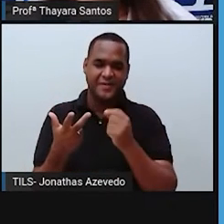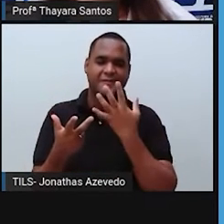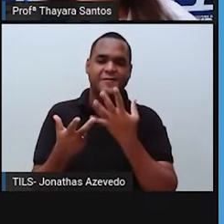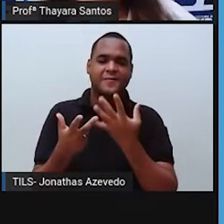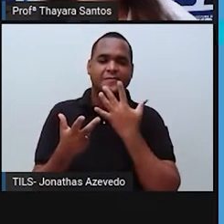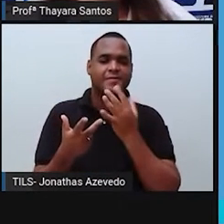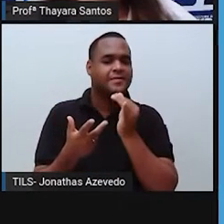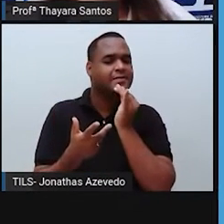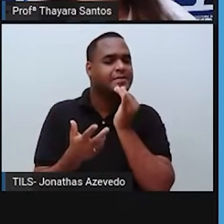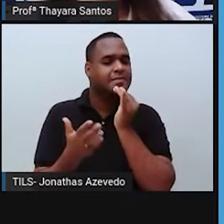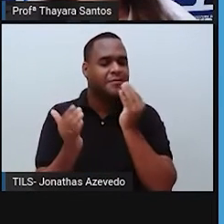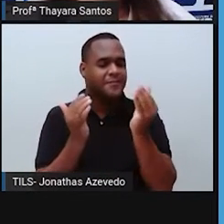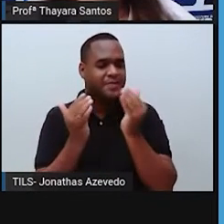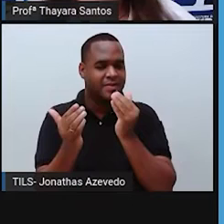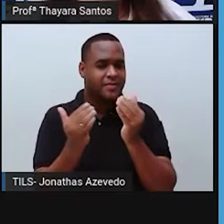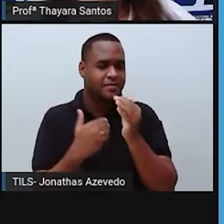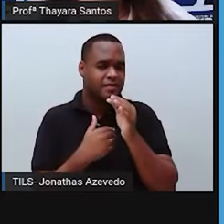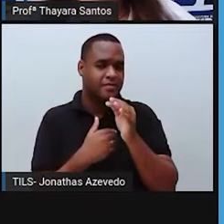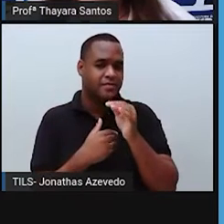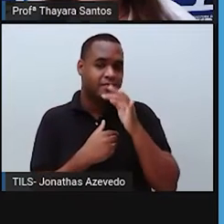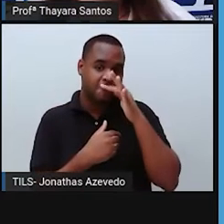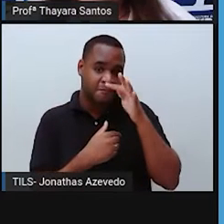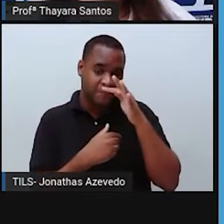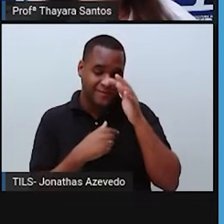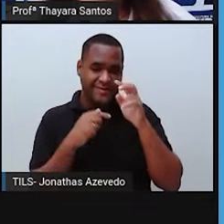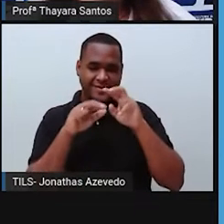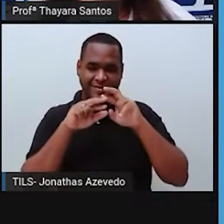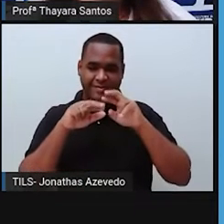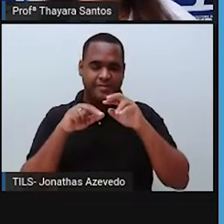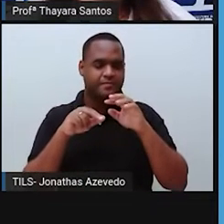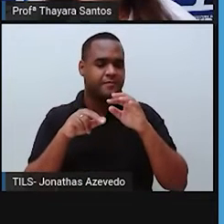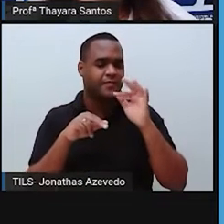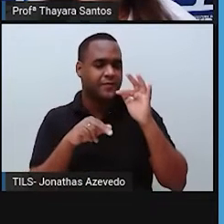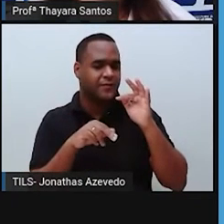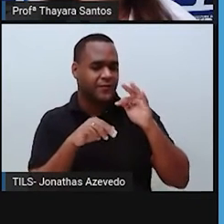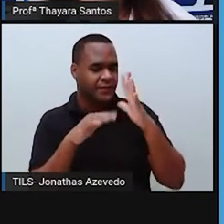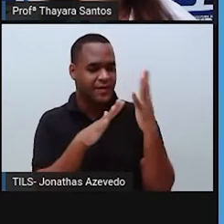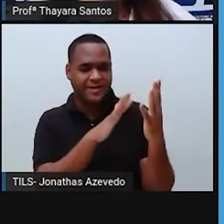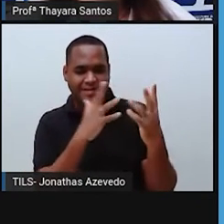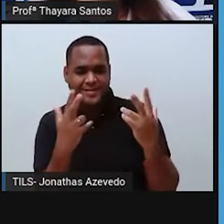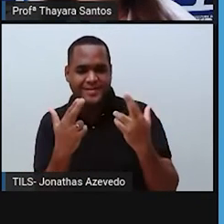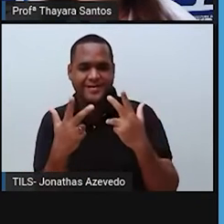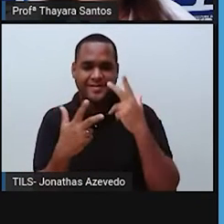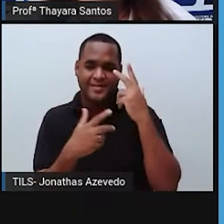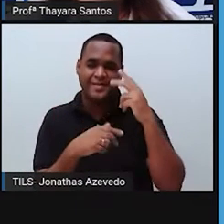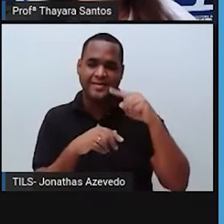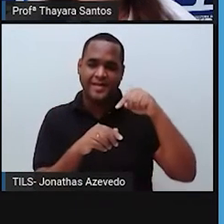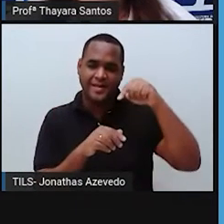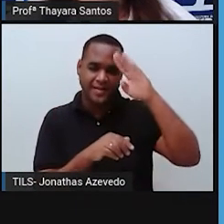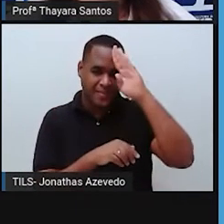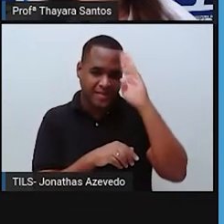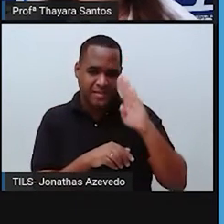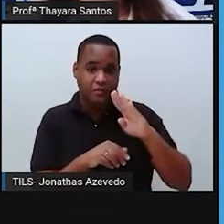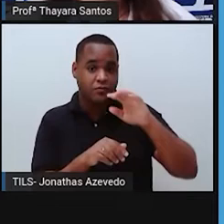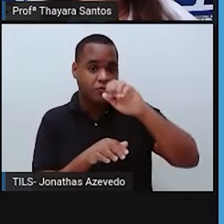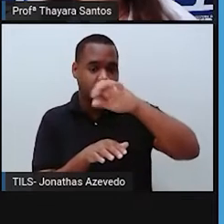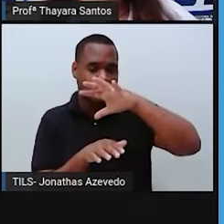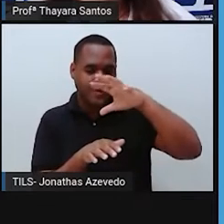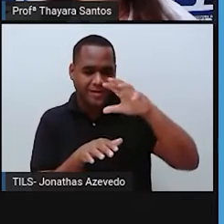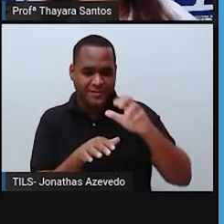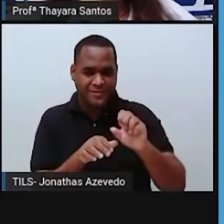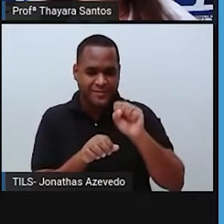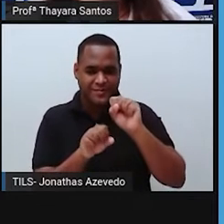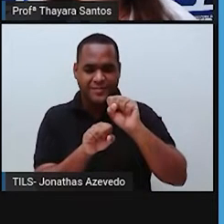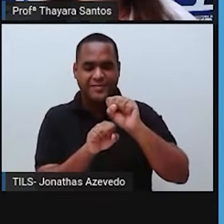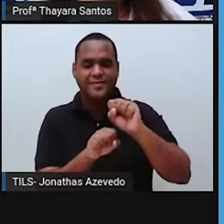Por exemplo, a floresta tropical. A gente está vendo que aqui no Brasil, na América do Sul, na verdade, como um todo, a gente tem um